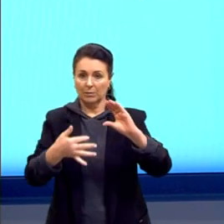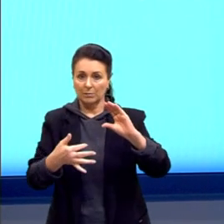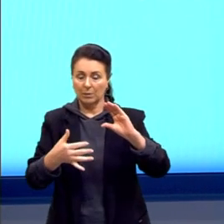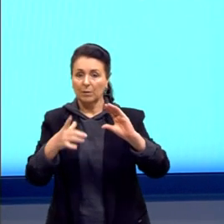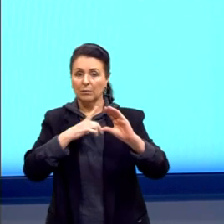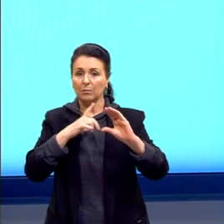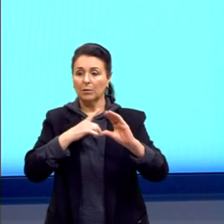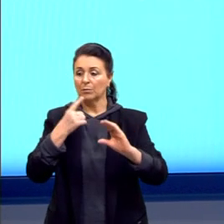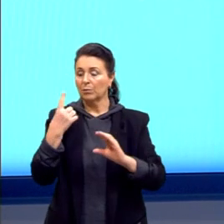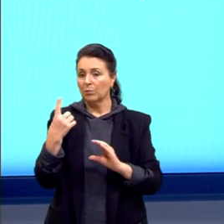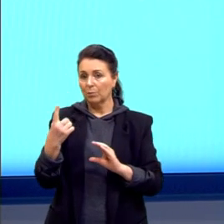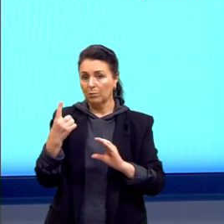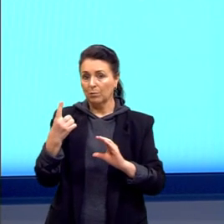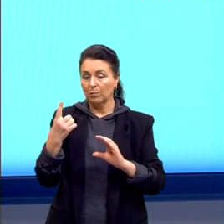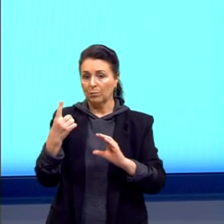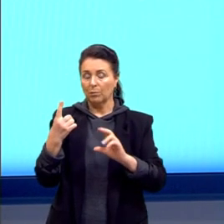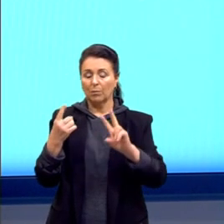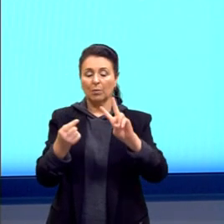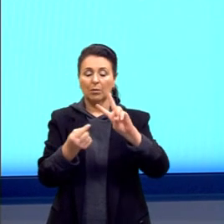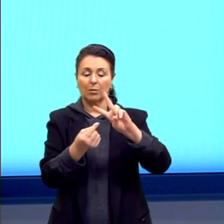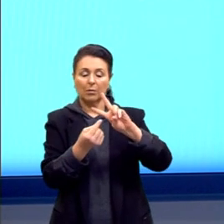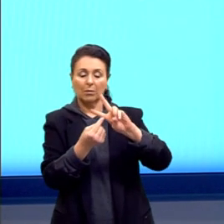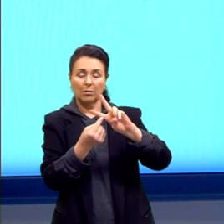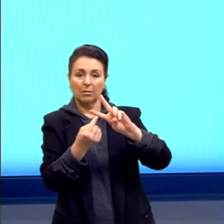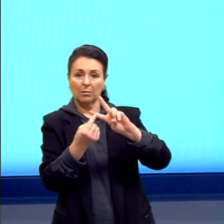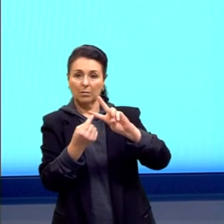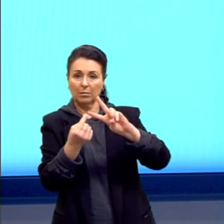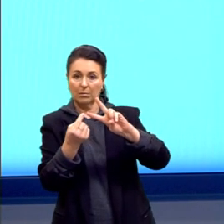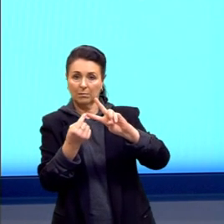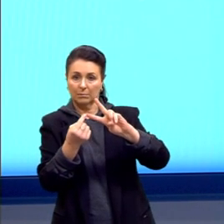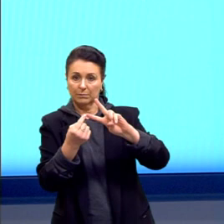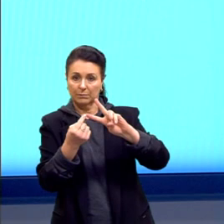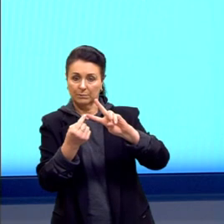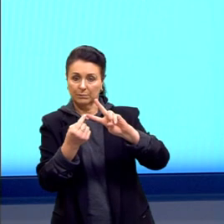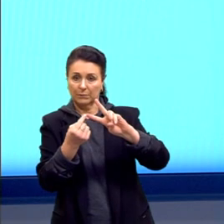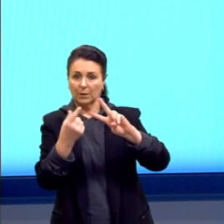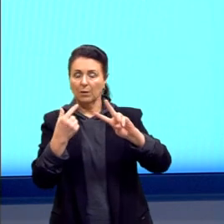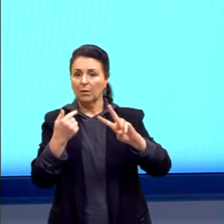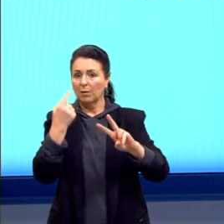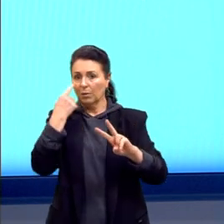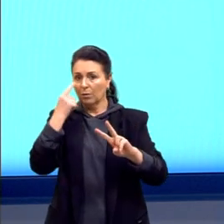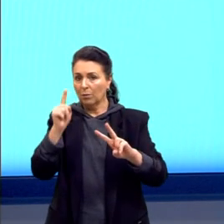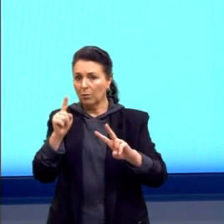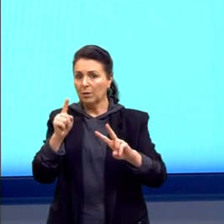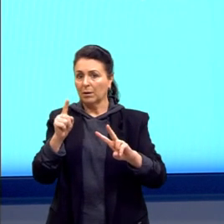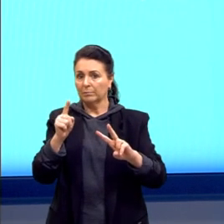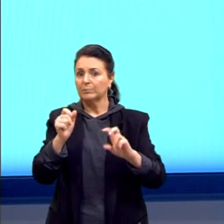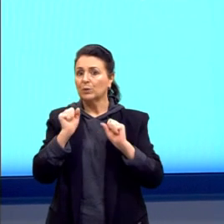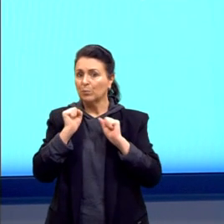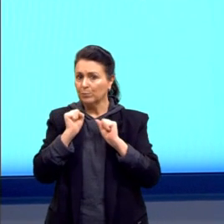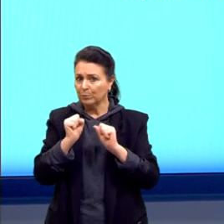apenas um alelo. Então, olha só a impotência, o poder, a dominância.